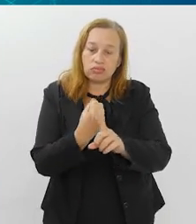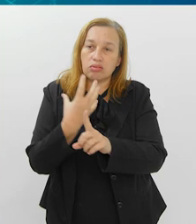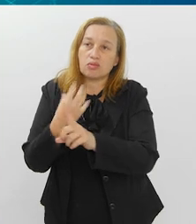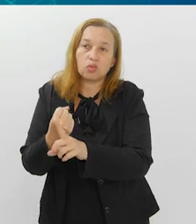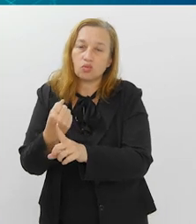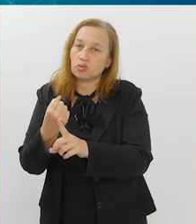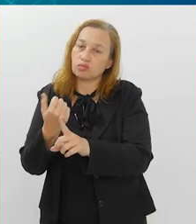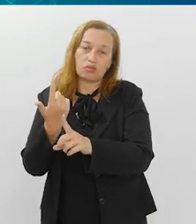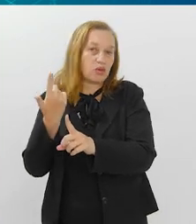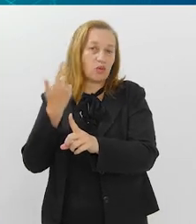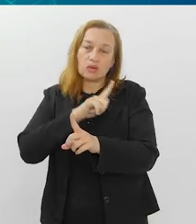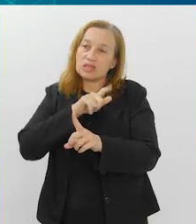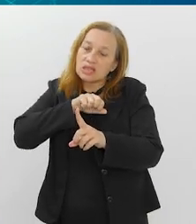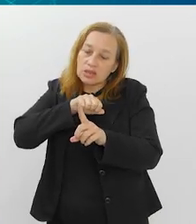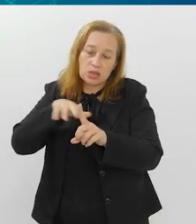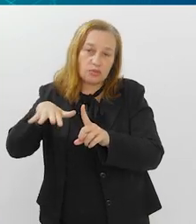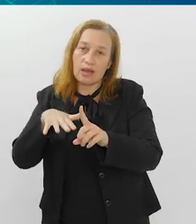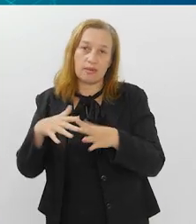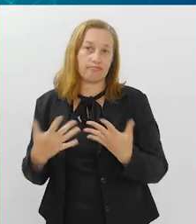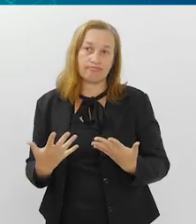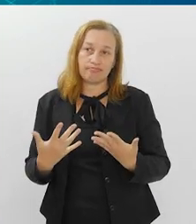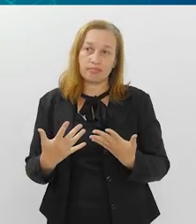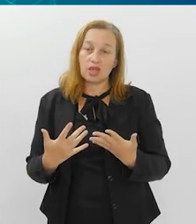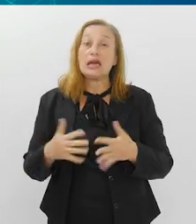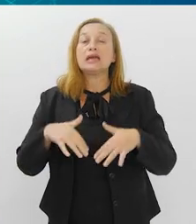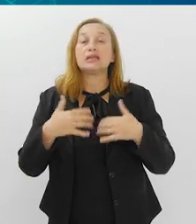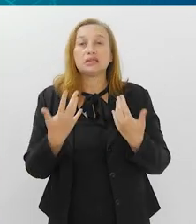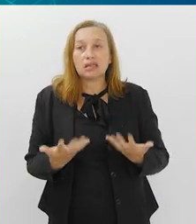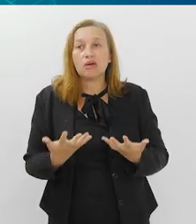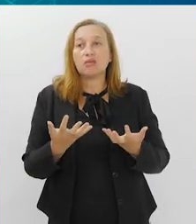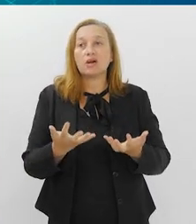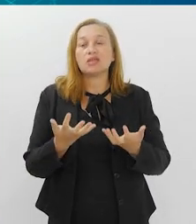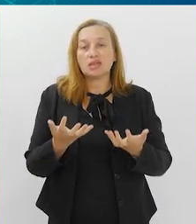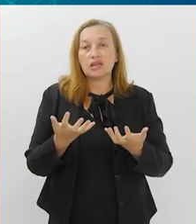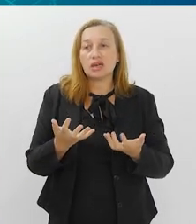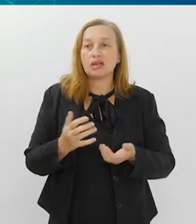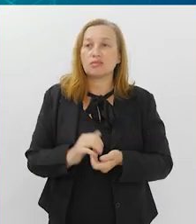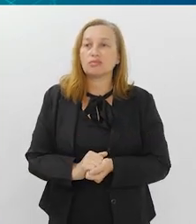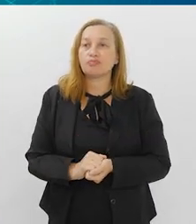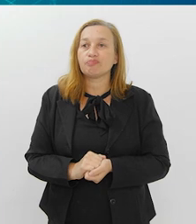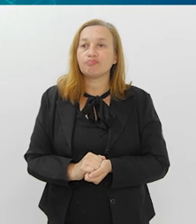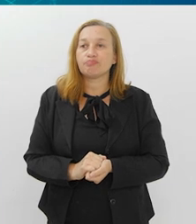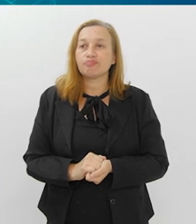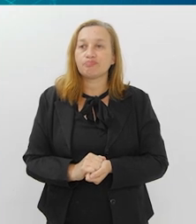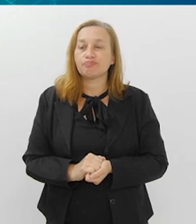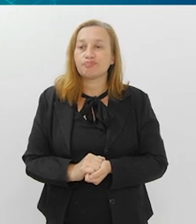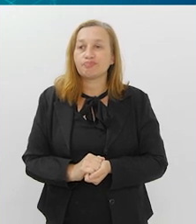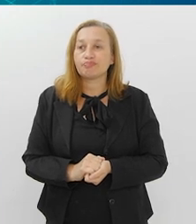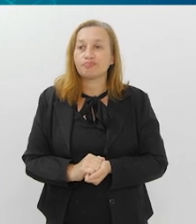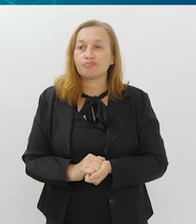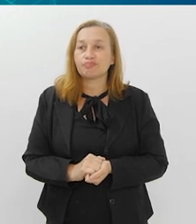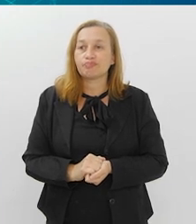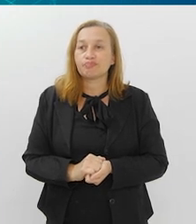parte, grande maioria da população. E é isso que é cobertura vacinal, né? É uma